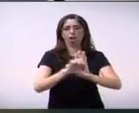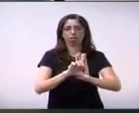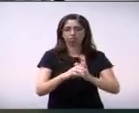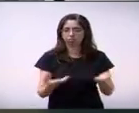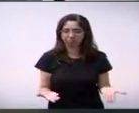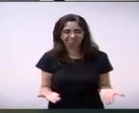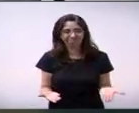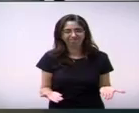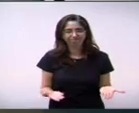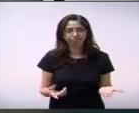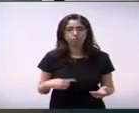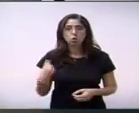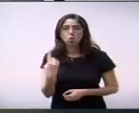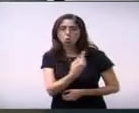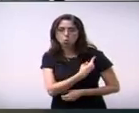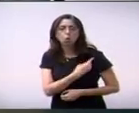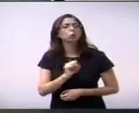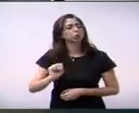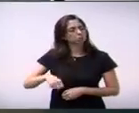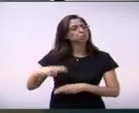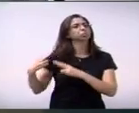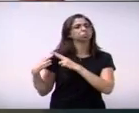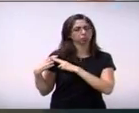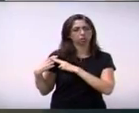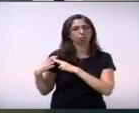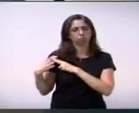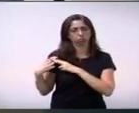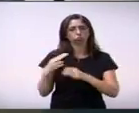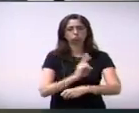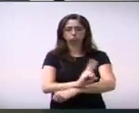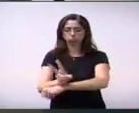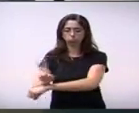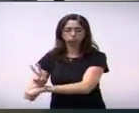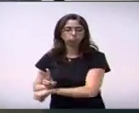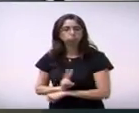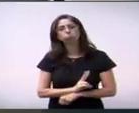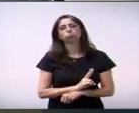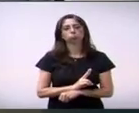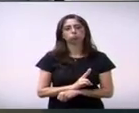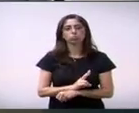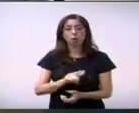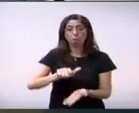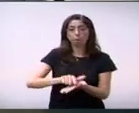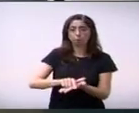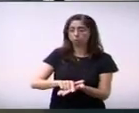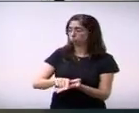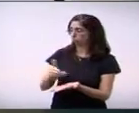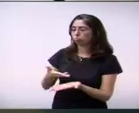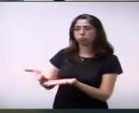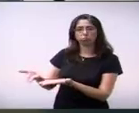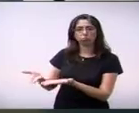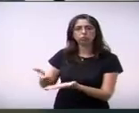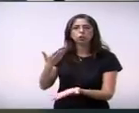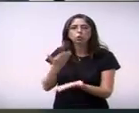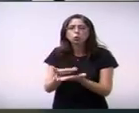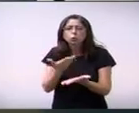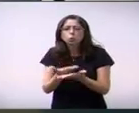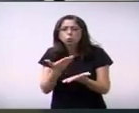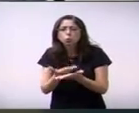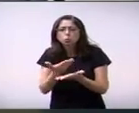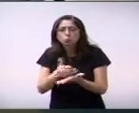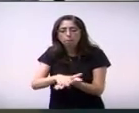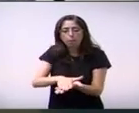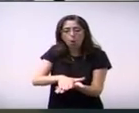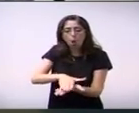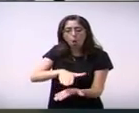está sendo irresponsável. E vou além. Eu estudei muito isso aqui, para poder fazer o parecer. E discutimos muito na comissão